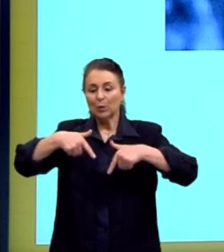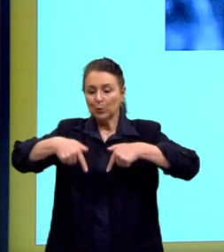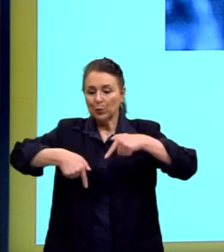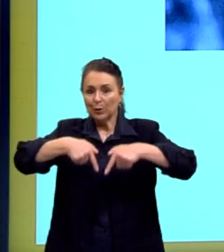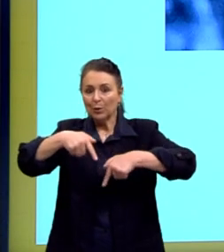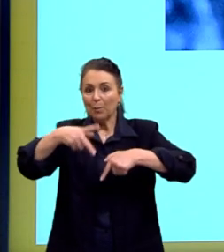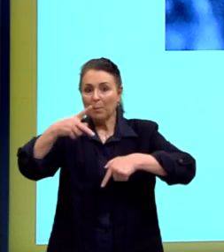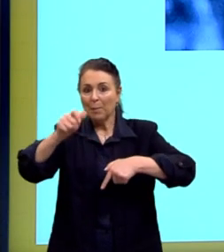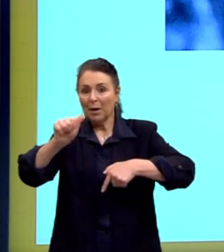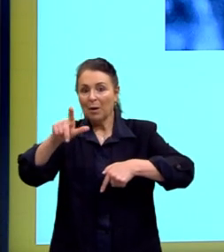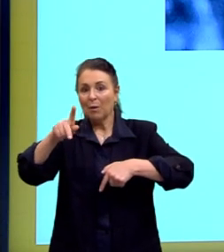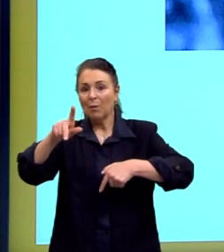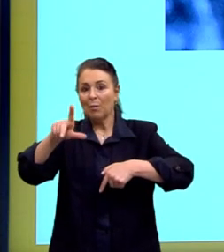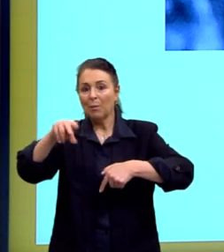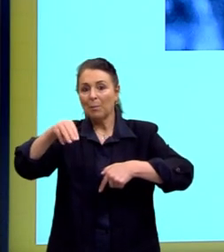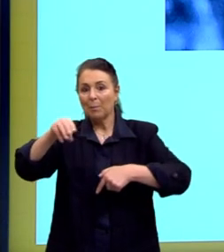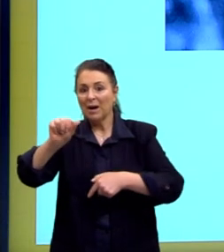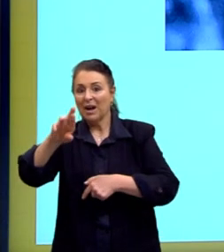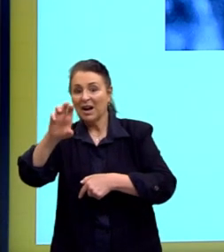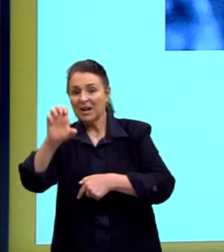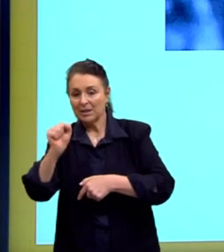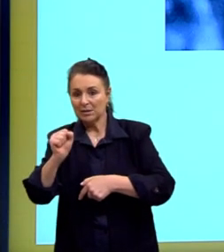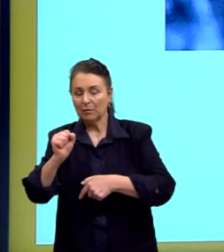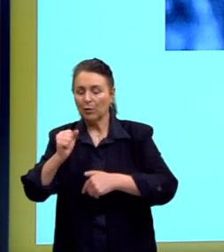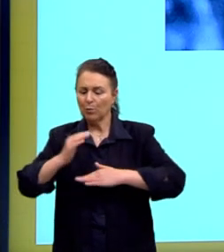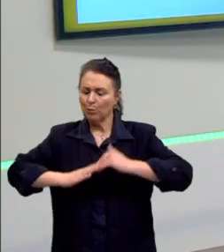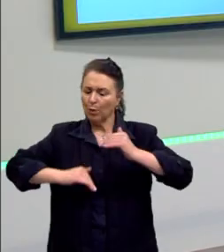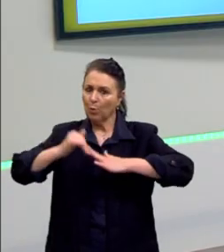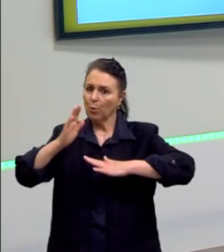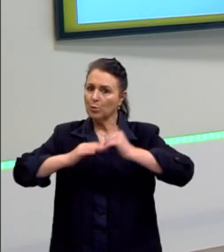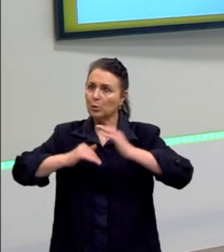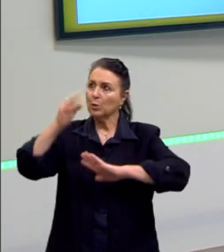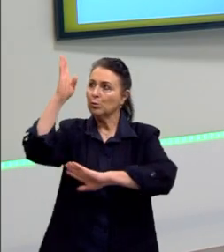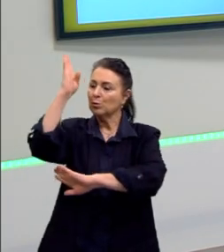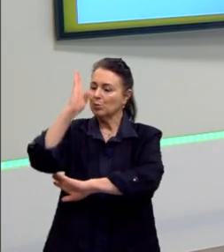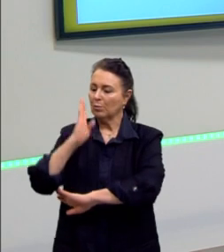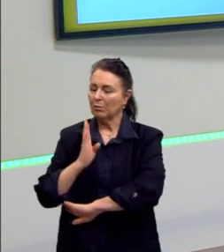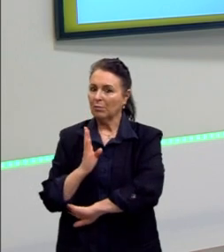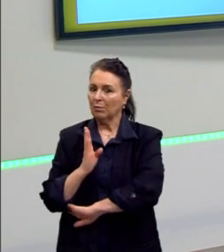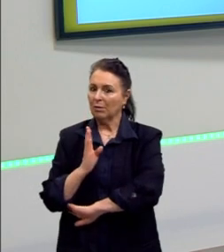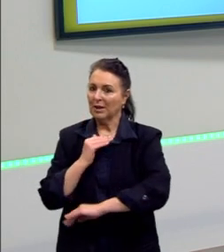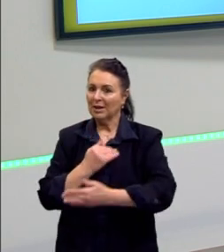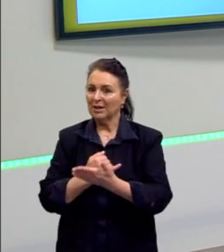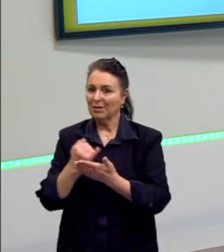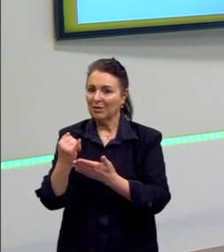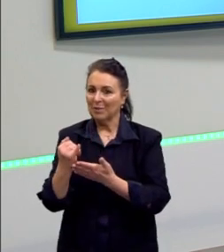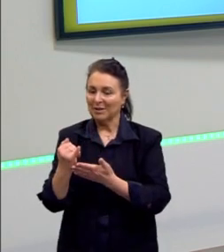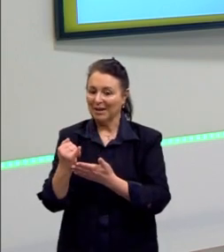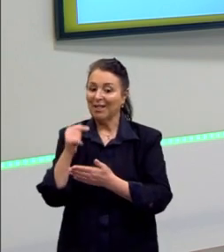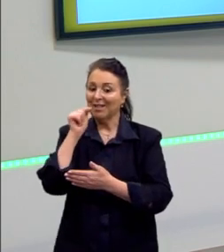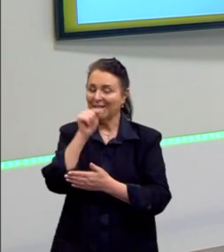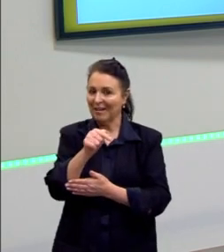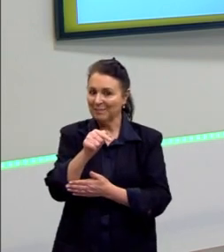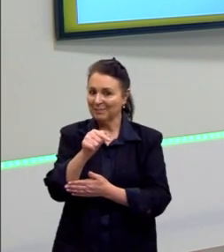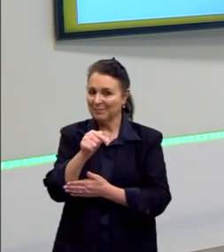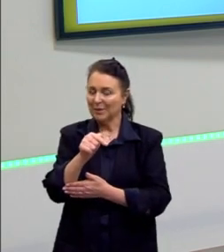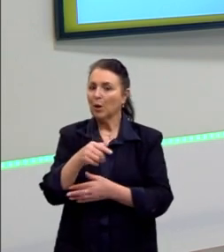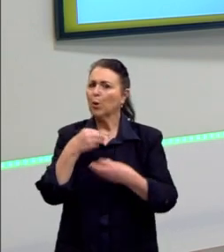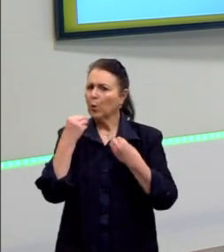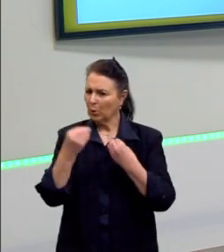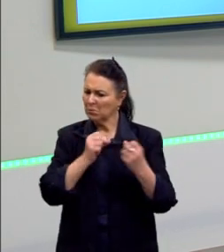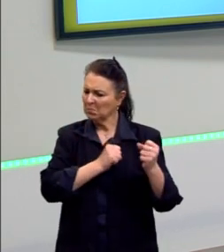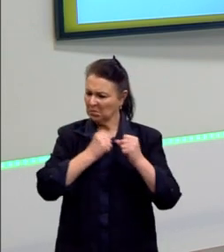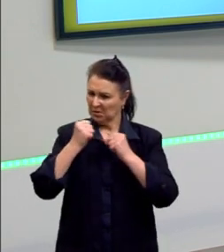foi a primeira construção verdadeiramente de um Brasil, que o Brasil se inicia no Quilombo de Palmares. Olha como isso é